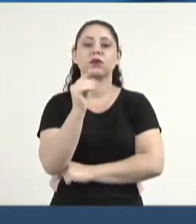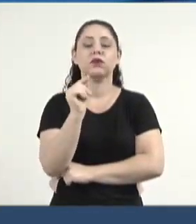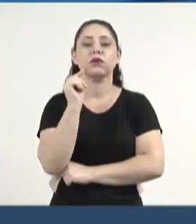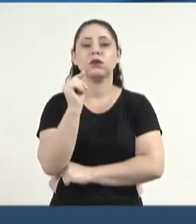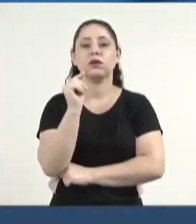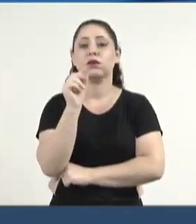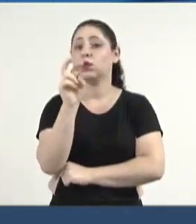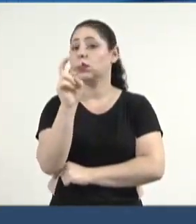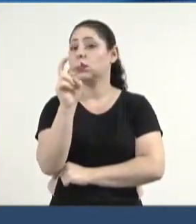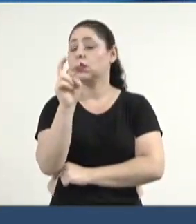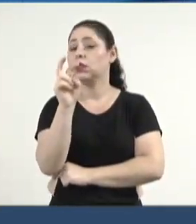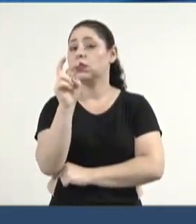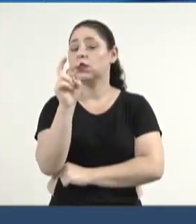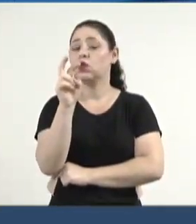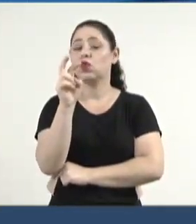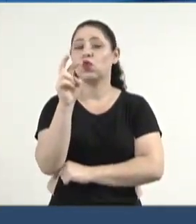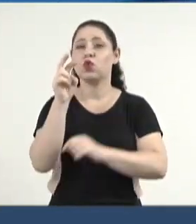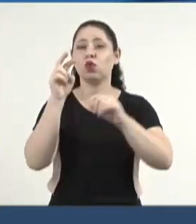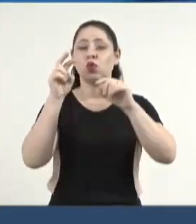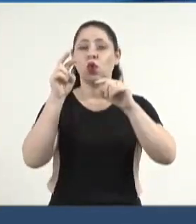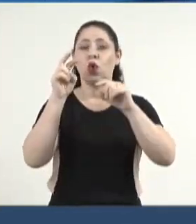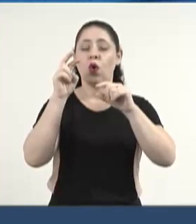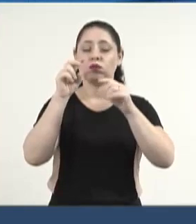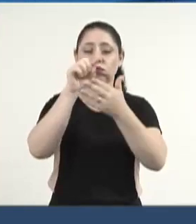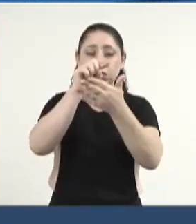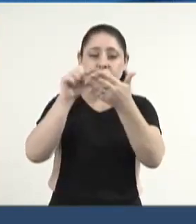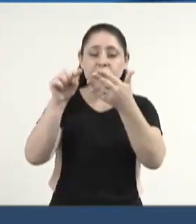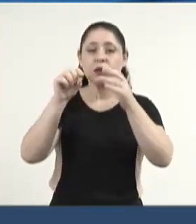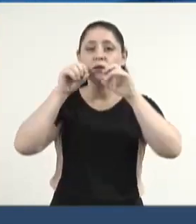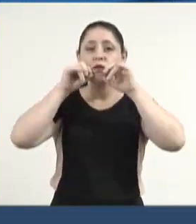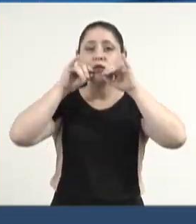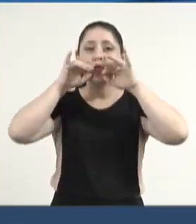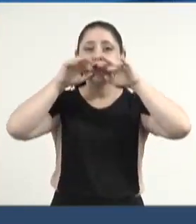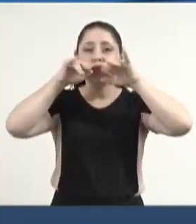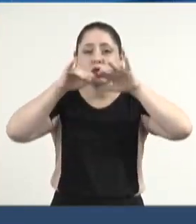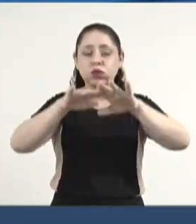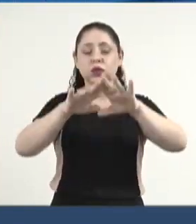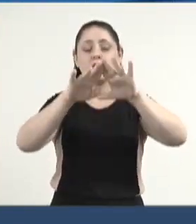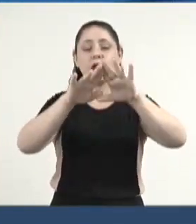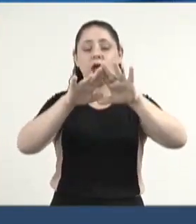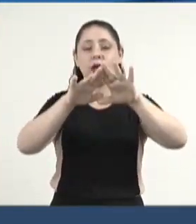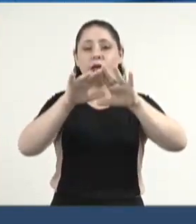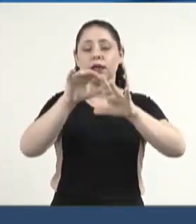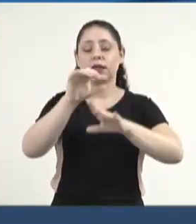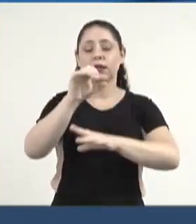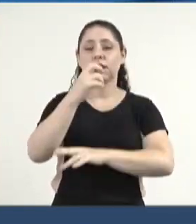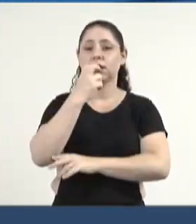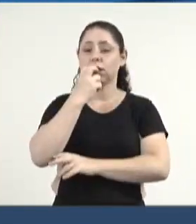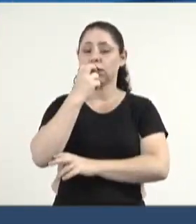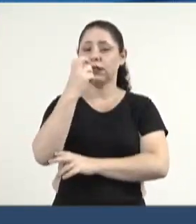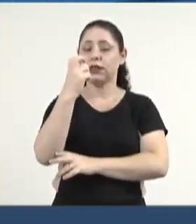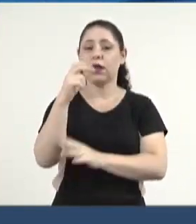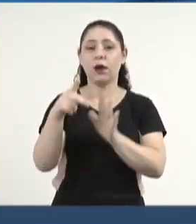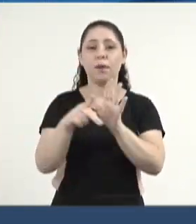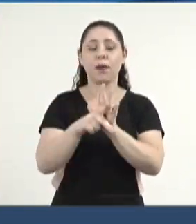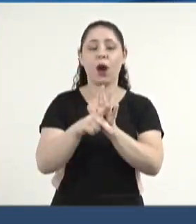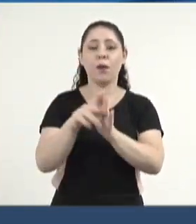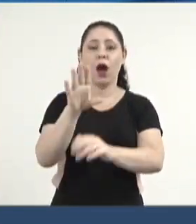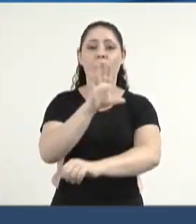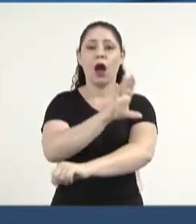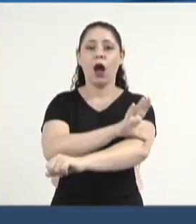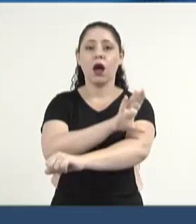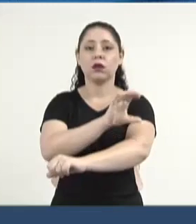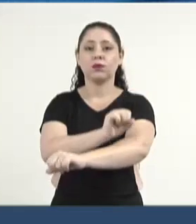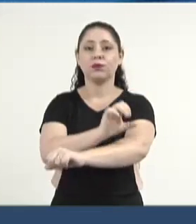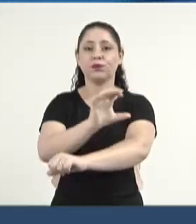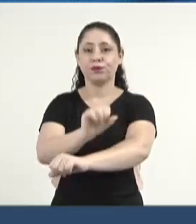de cinco aparelhos de ar-condicionados para a Santa Casa de Misericórdia do município de Cacilândia.